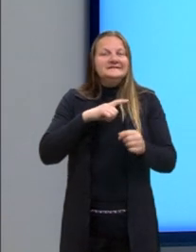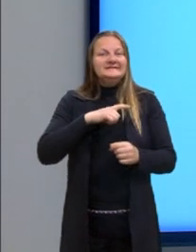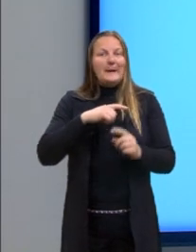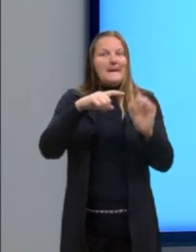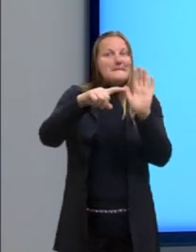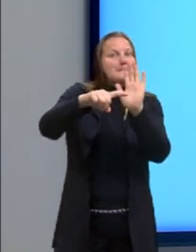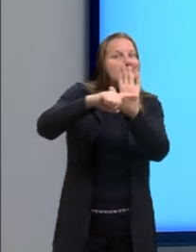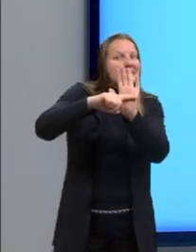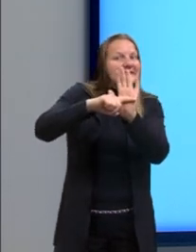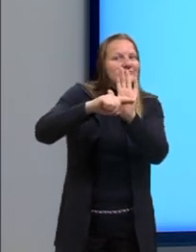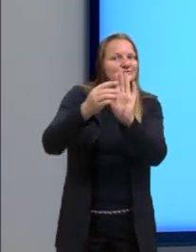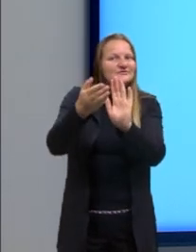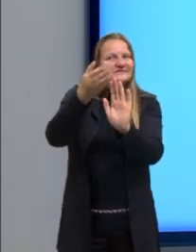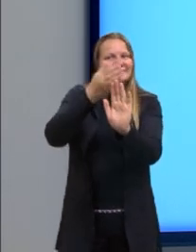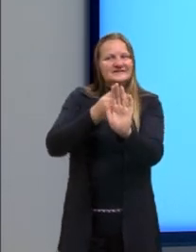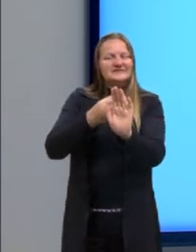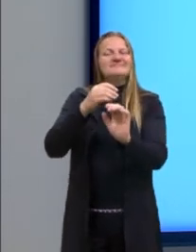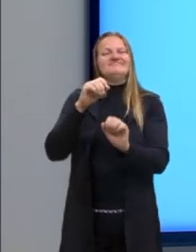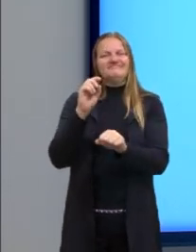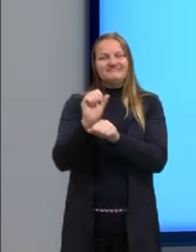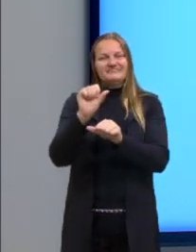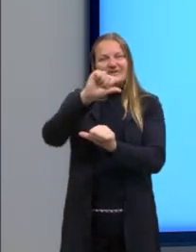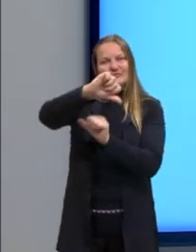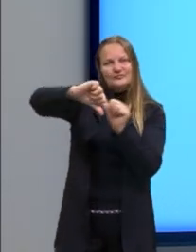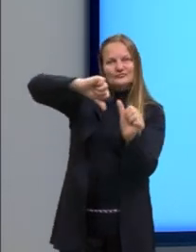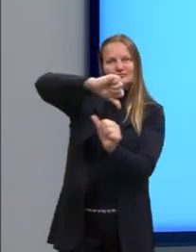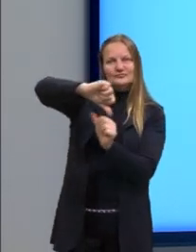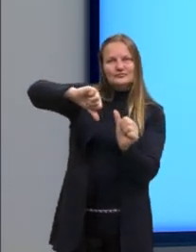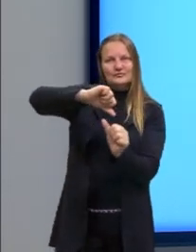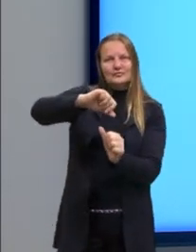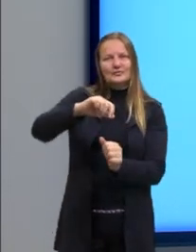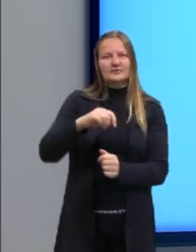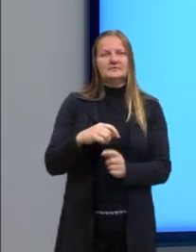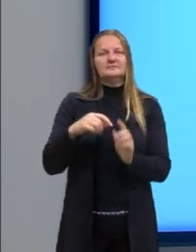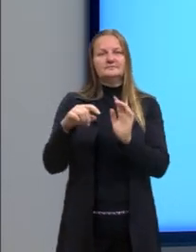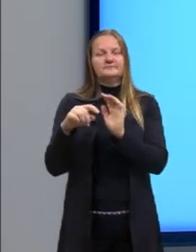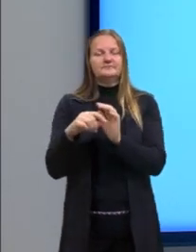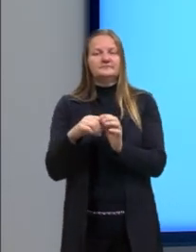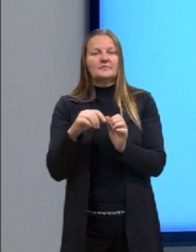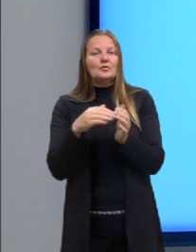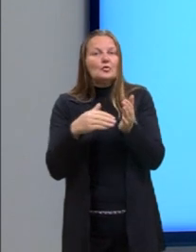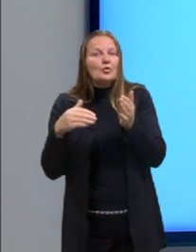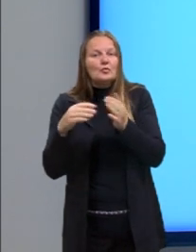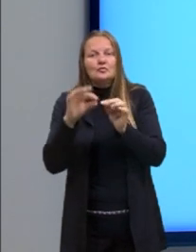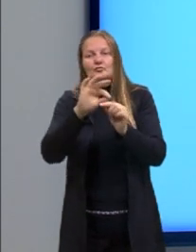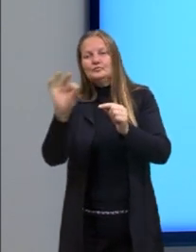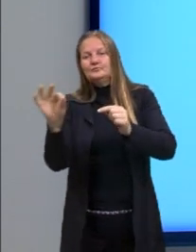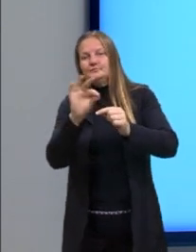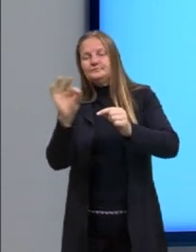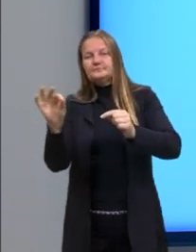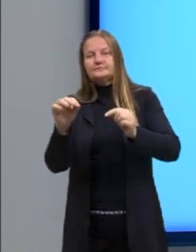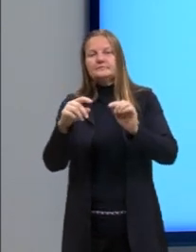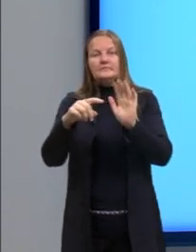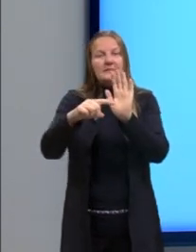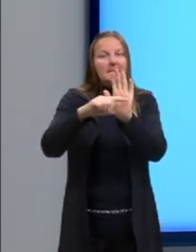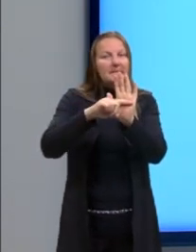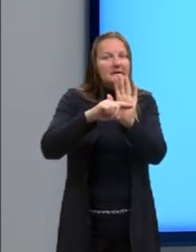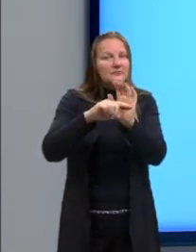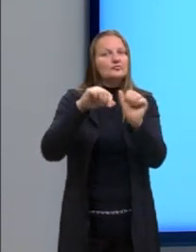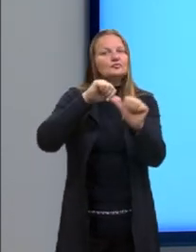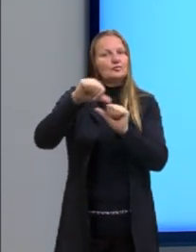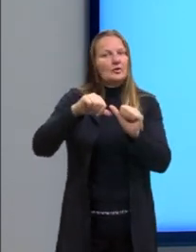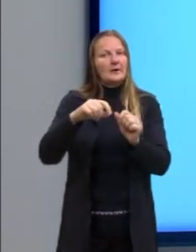menos antes do parênteses, a gente inverte o sinal de todo mundo, né? Então, cuidem sempre que possível,